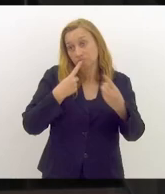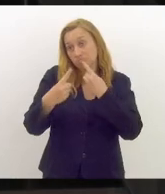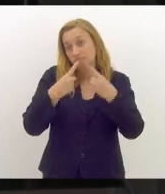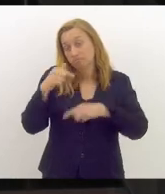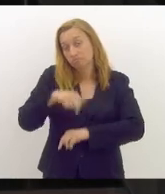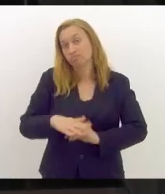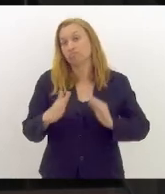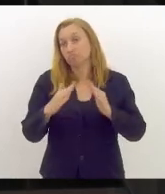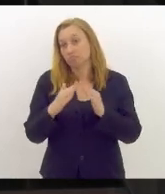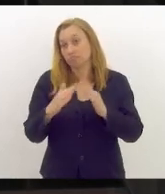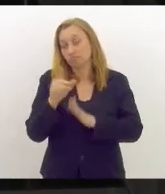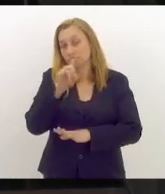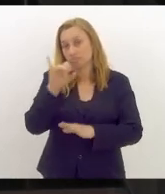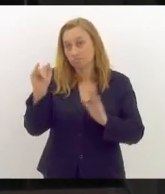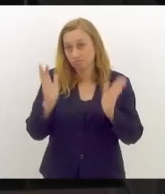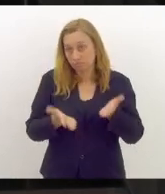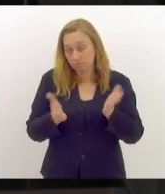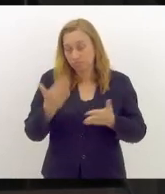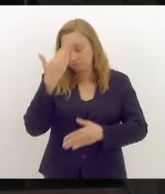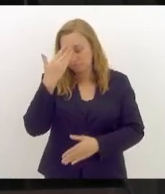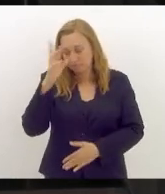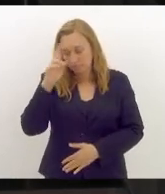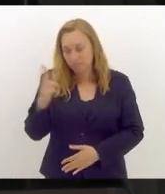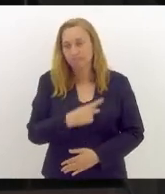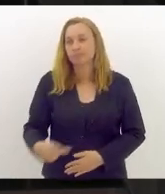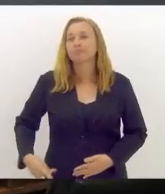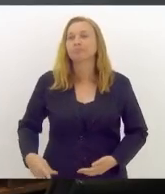aqui na casa no dia de hoje. Muito obrigado.